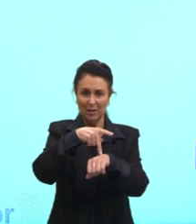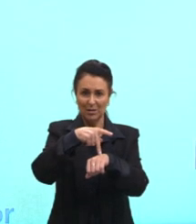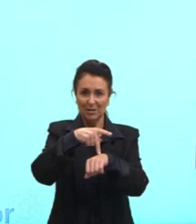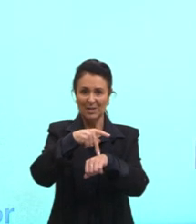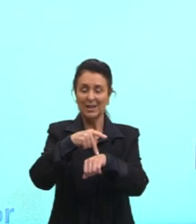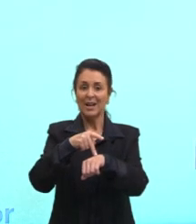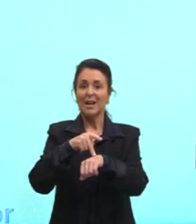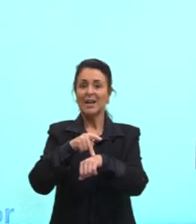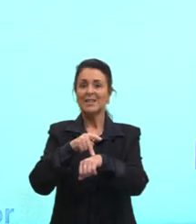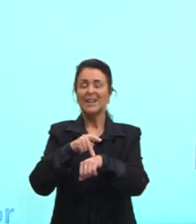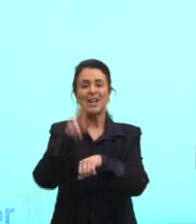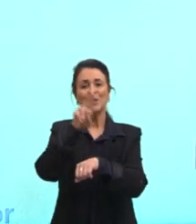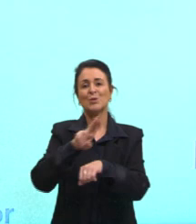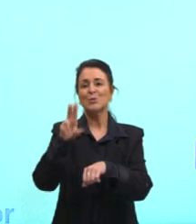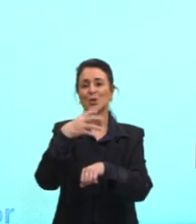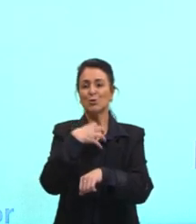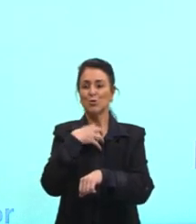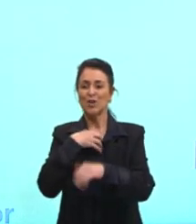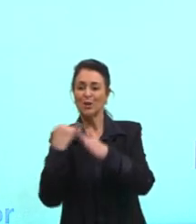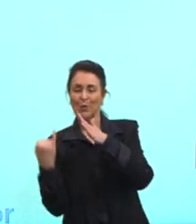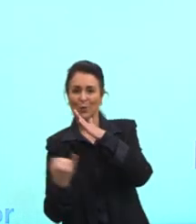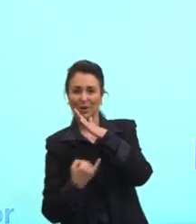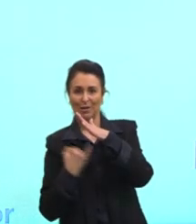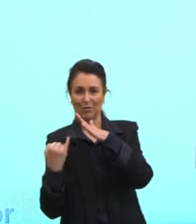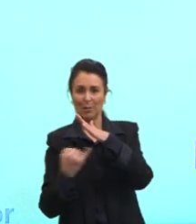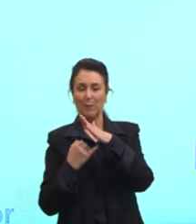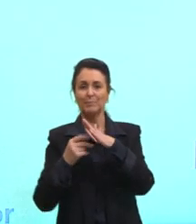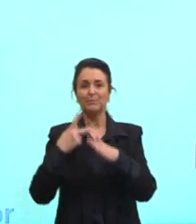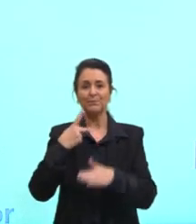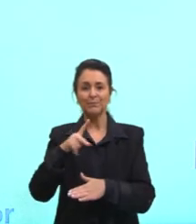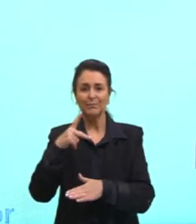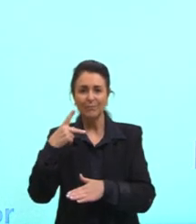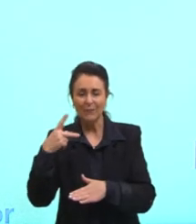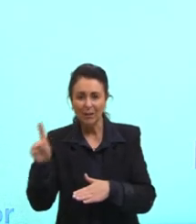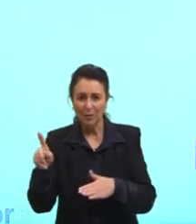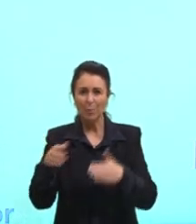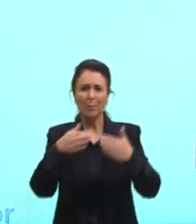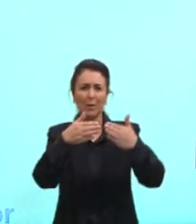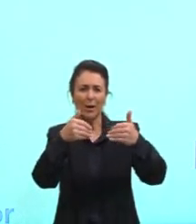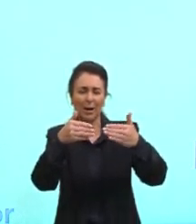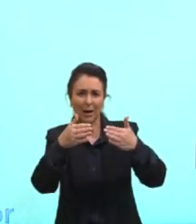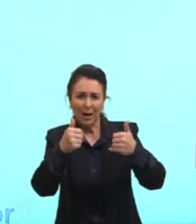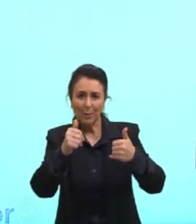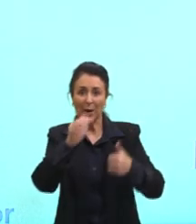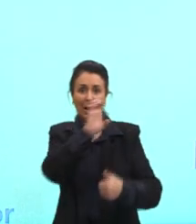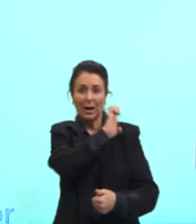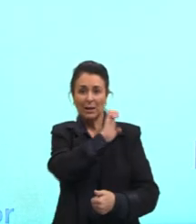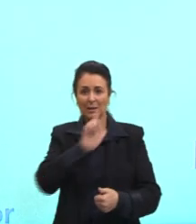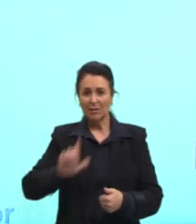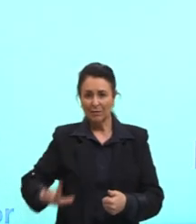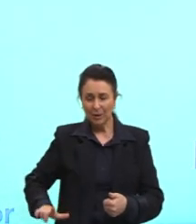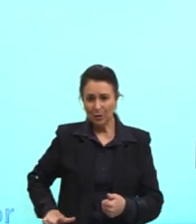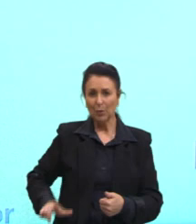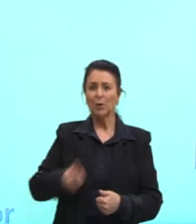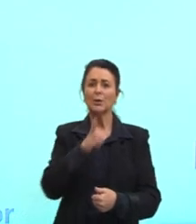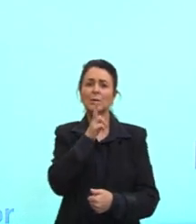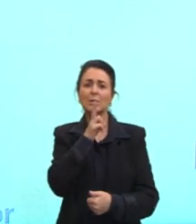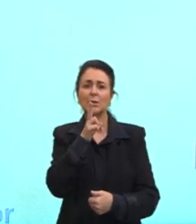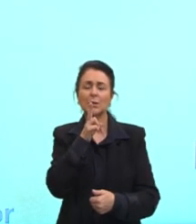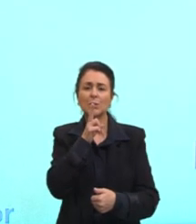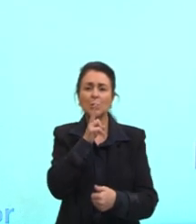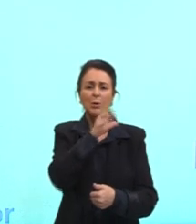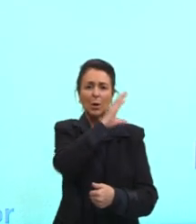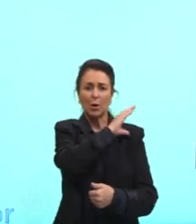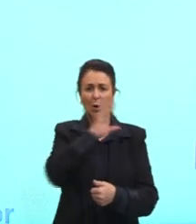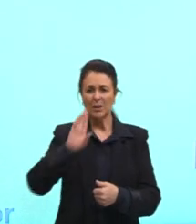informal. Então, Paraguai, Guatemala, Salvador, Nicarágua, Honduras, Costa Rica, parte